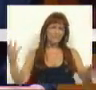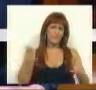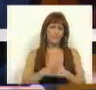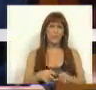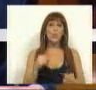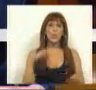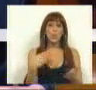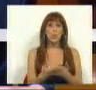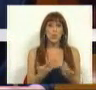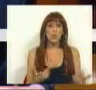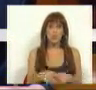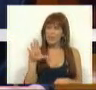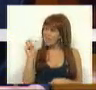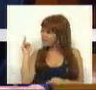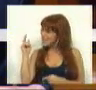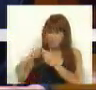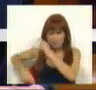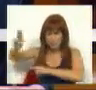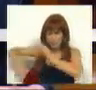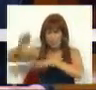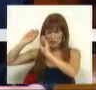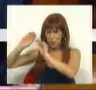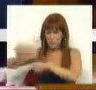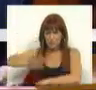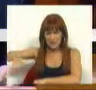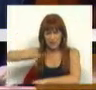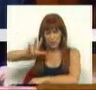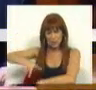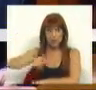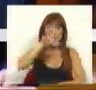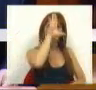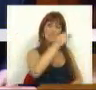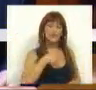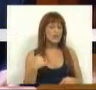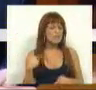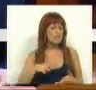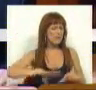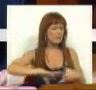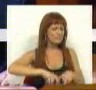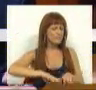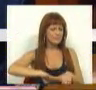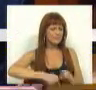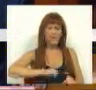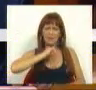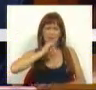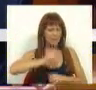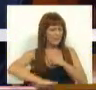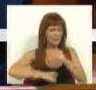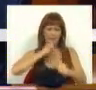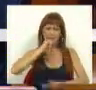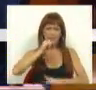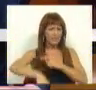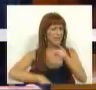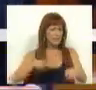o que levou 10 anos a construir na educação e na ciência em Portugal, o Governo tem vindo a destruir de forma sistemática nos